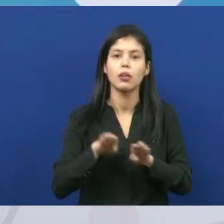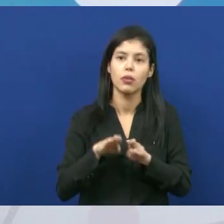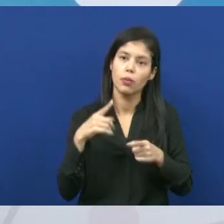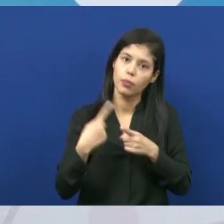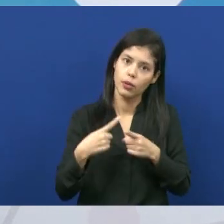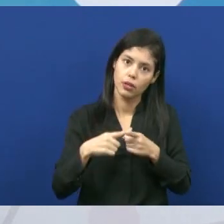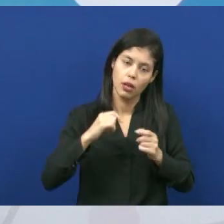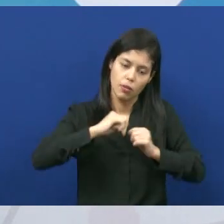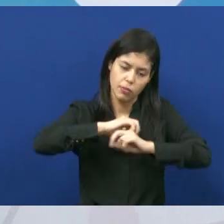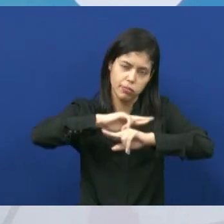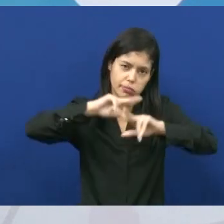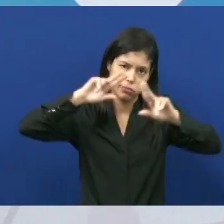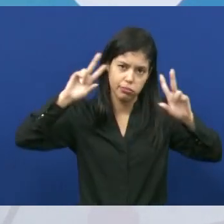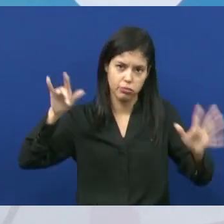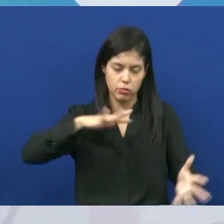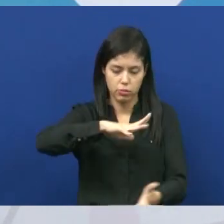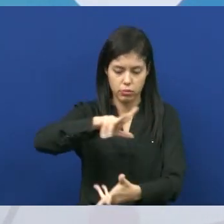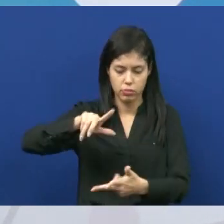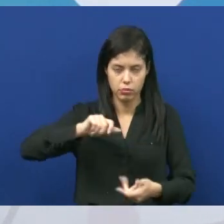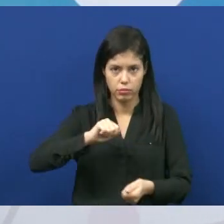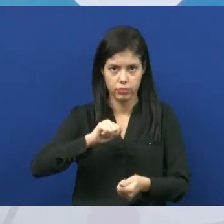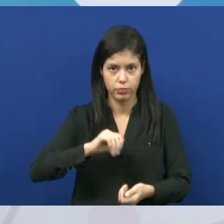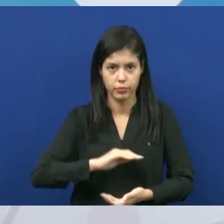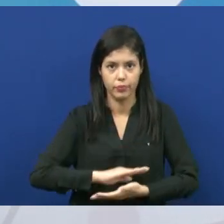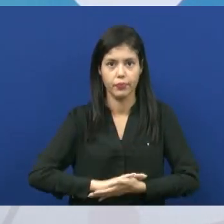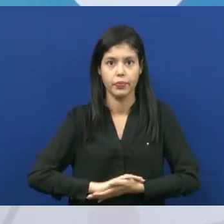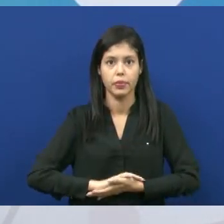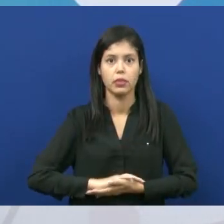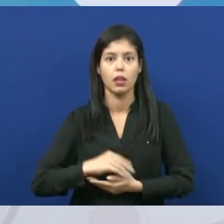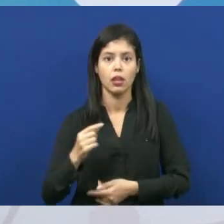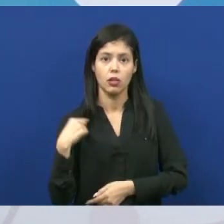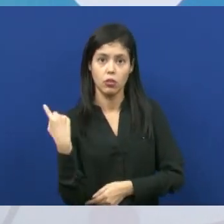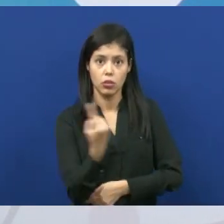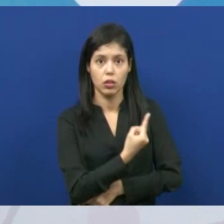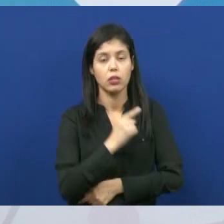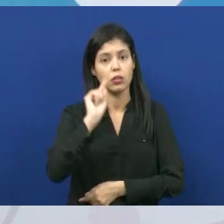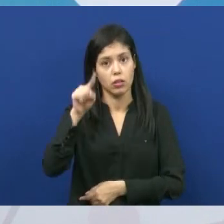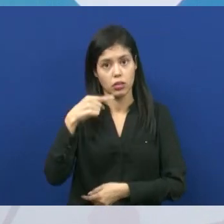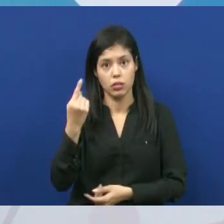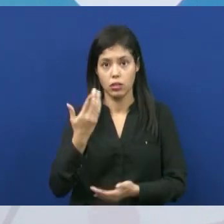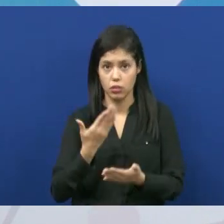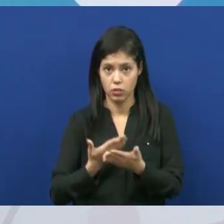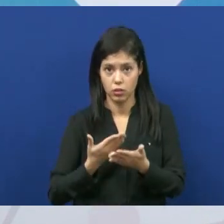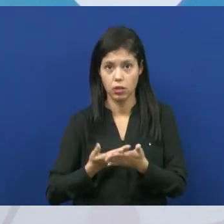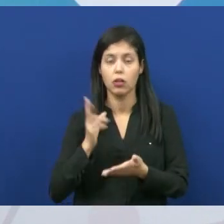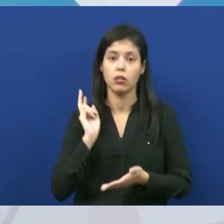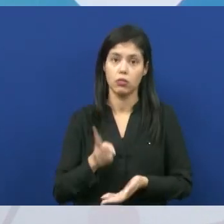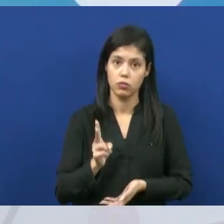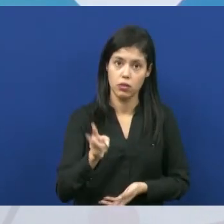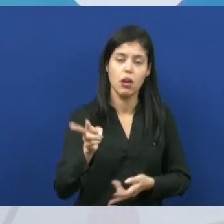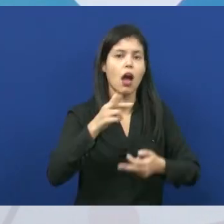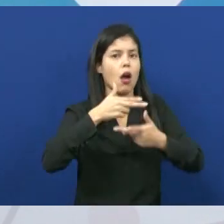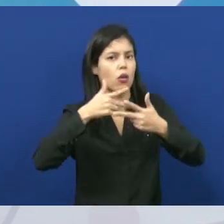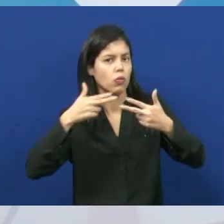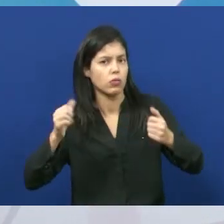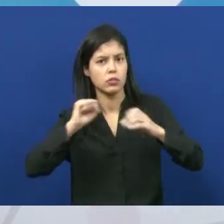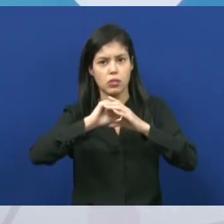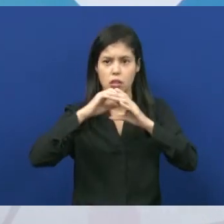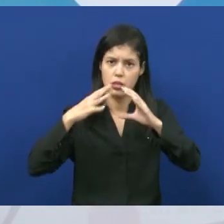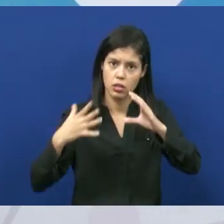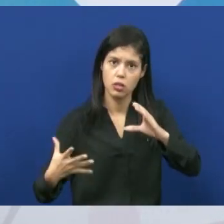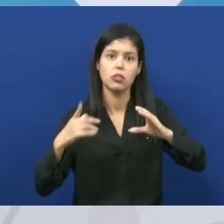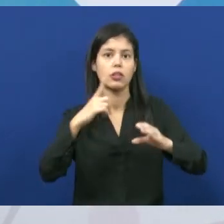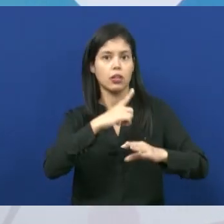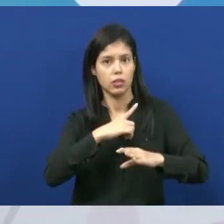de seres vivos que a gente tem no nosso planeta. Então, nas nossas próximas aulas, nós continuaremos vendo algumas características